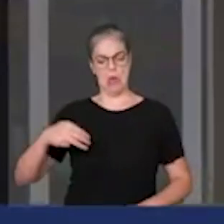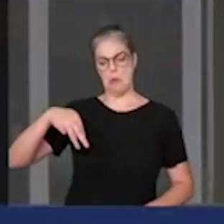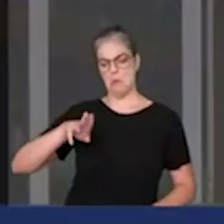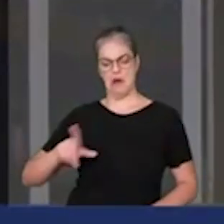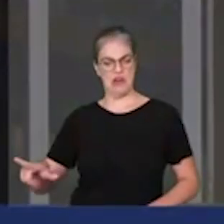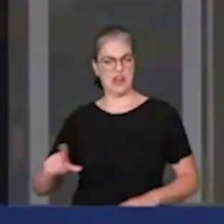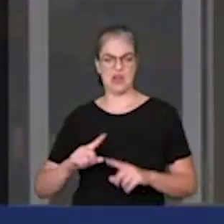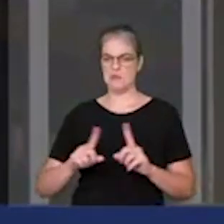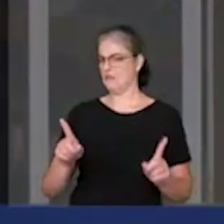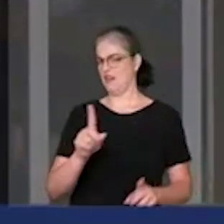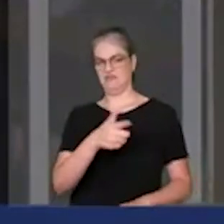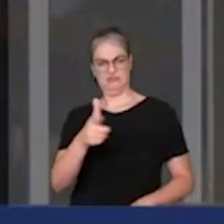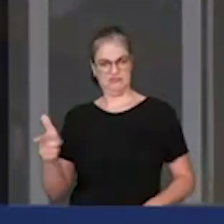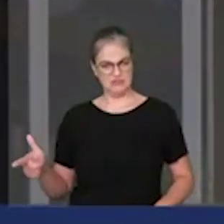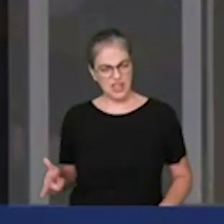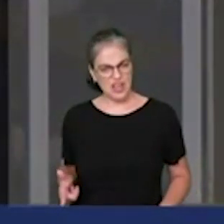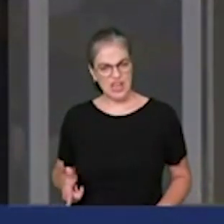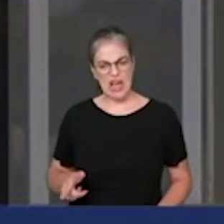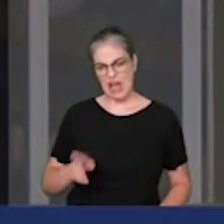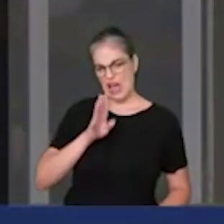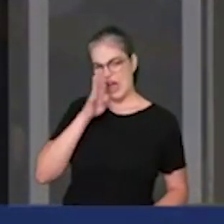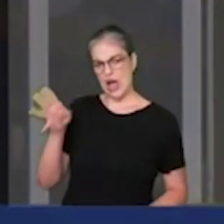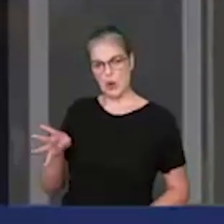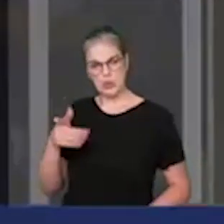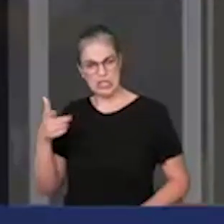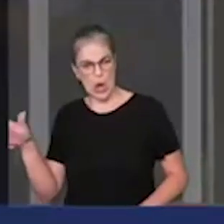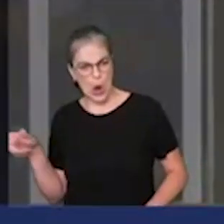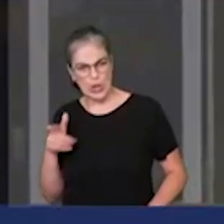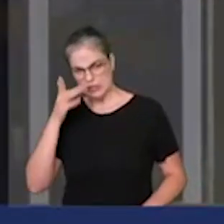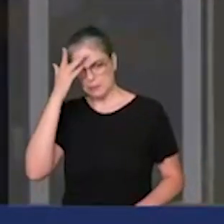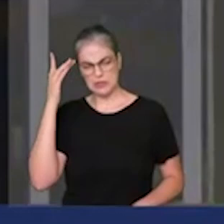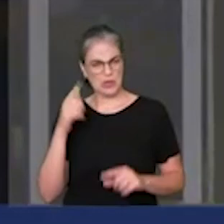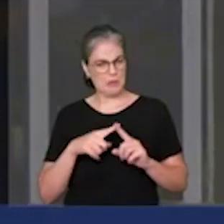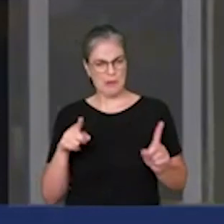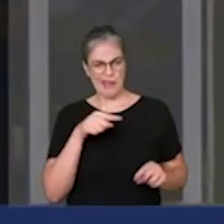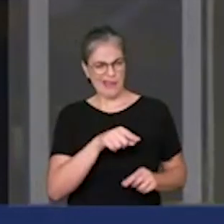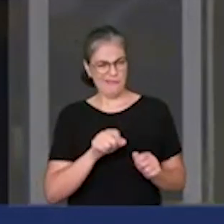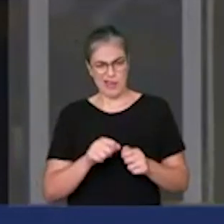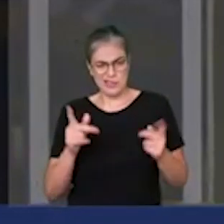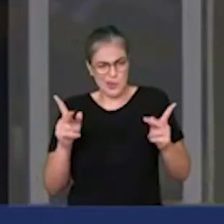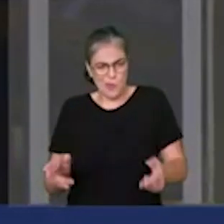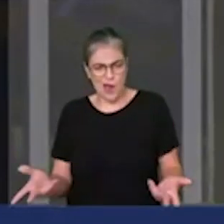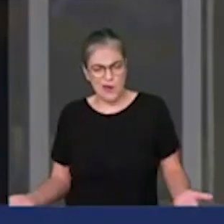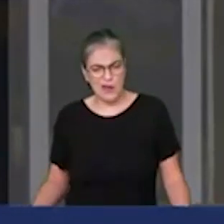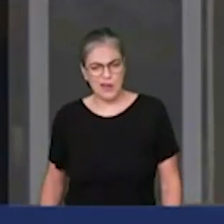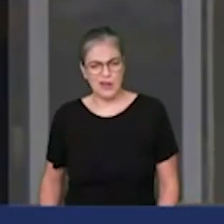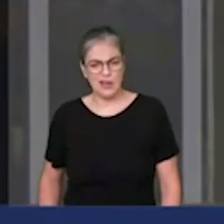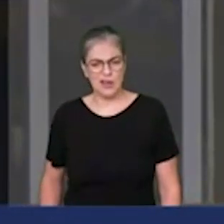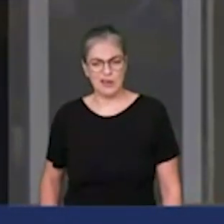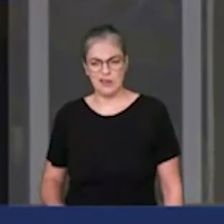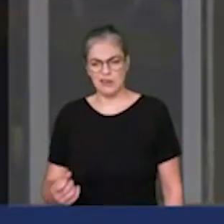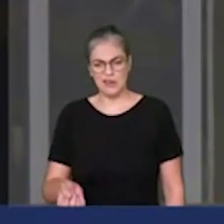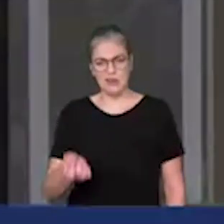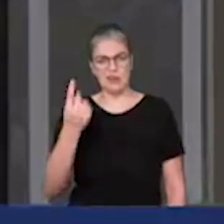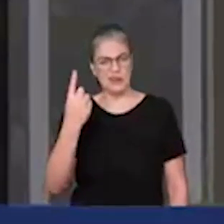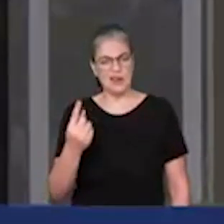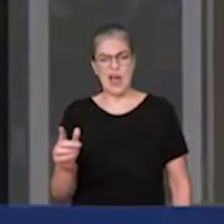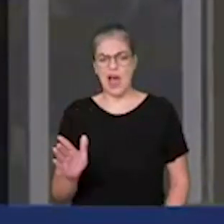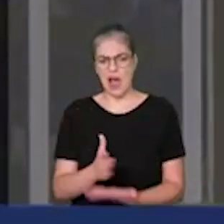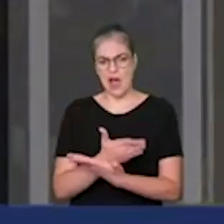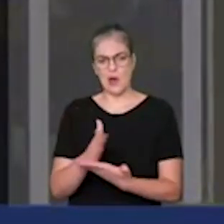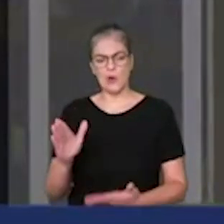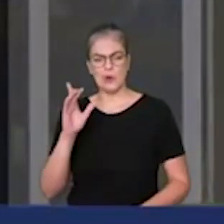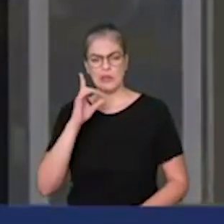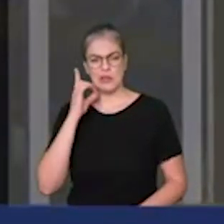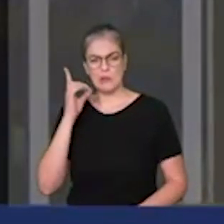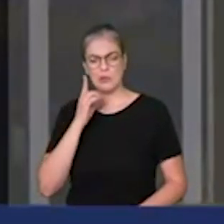acusarem os outros daquilo que fazem. Às vezes eu tenho a impressão que alguns parlamentares na esquerda sobem à tribuna e quando acusam os